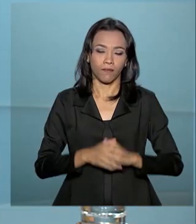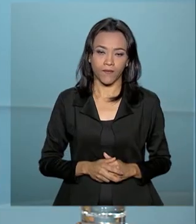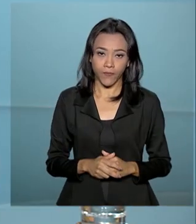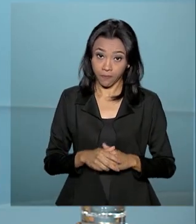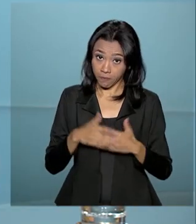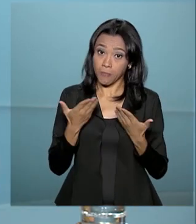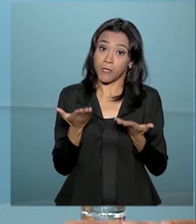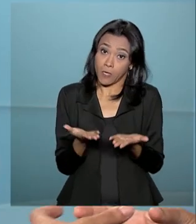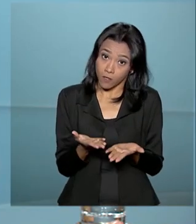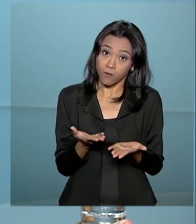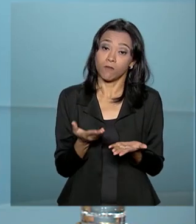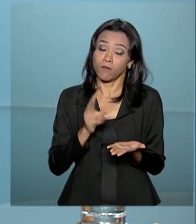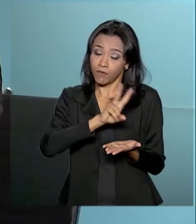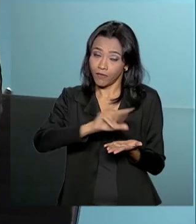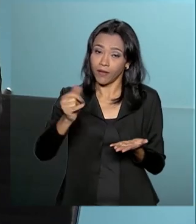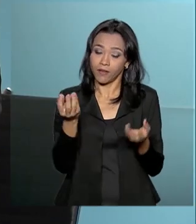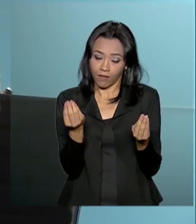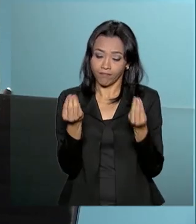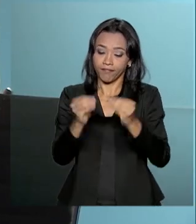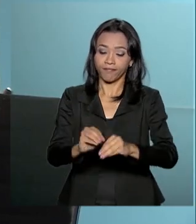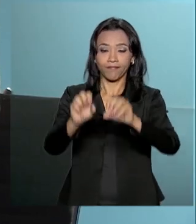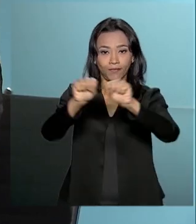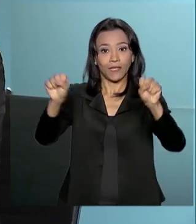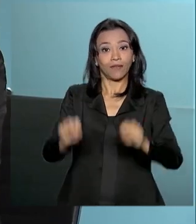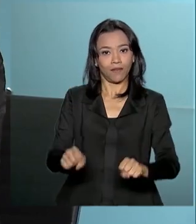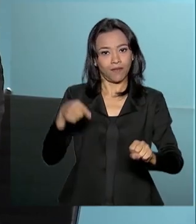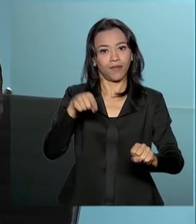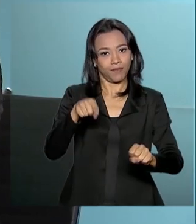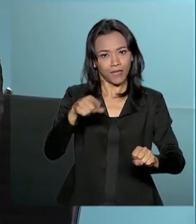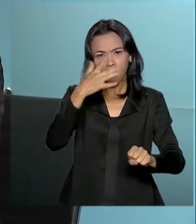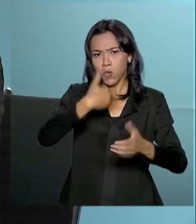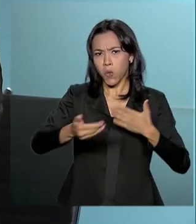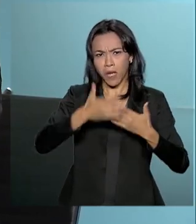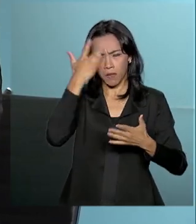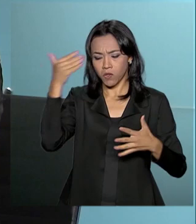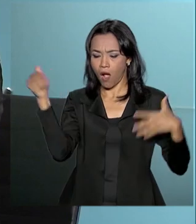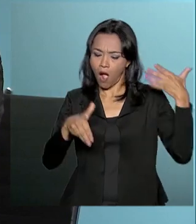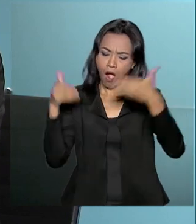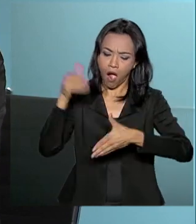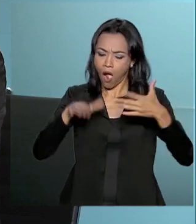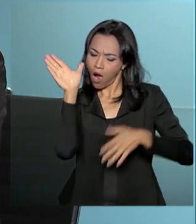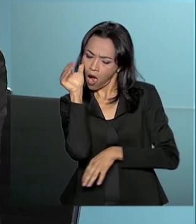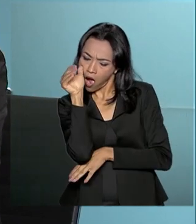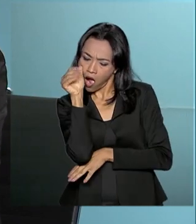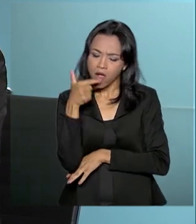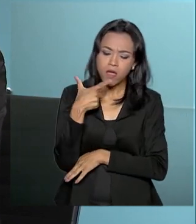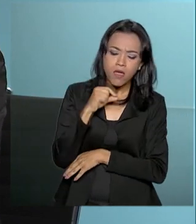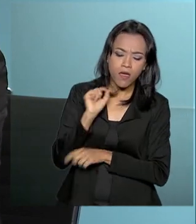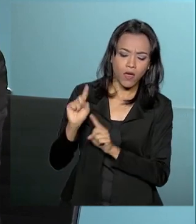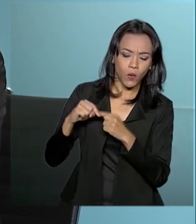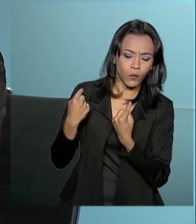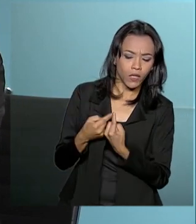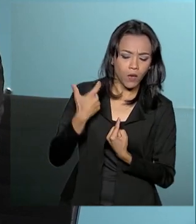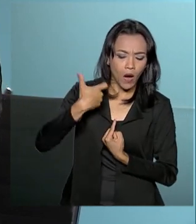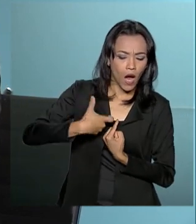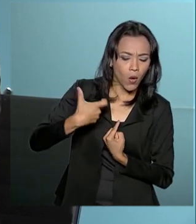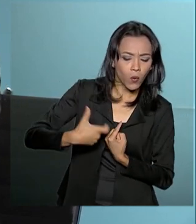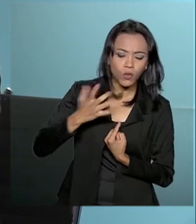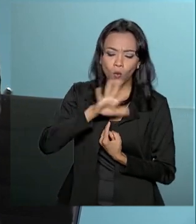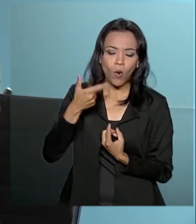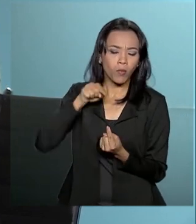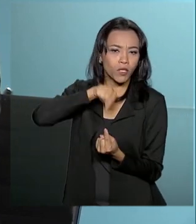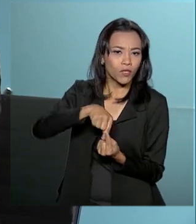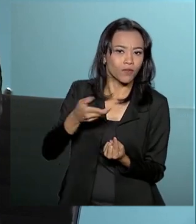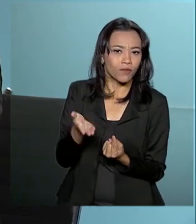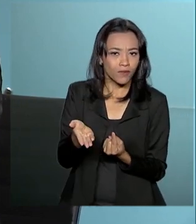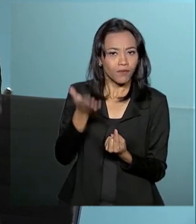E isso vai estar nesse sistema que o cidadão vai poder acessar e verificar quem se reuniu com quem, aonde e com qual objetivo.